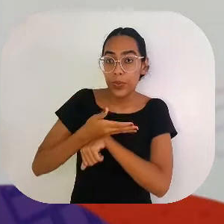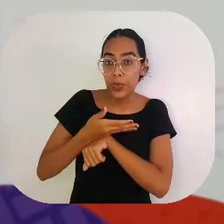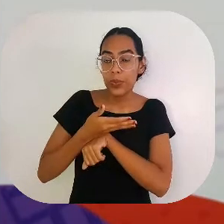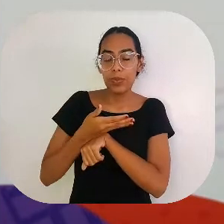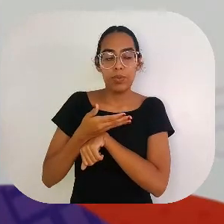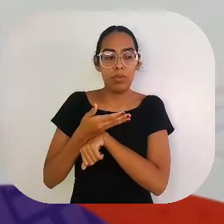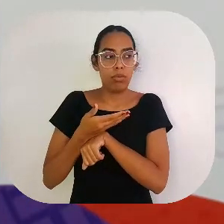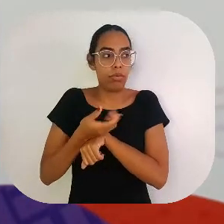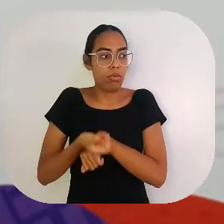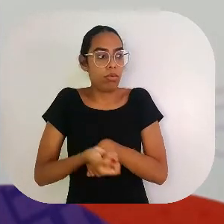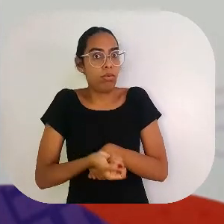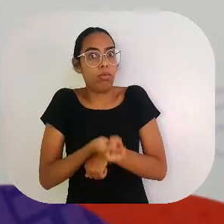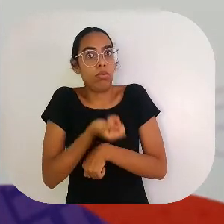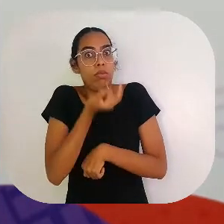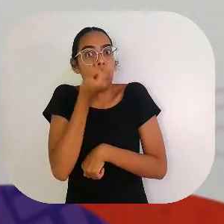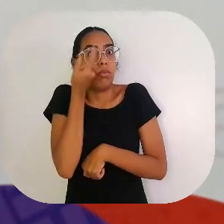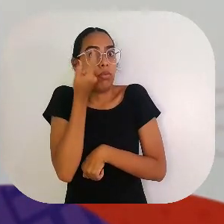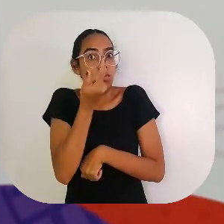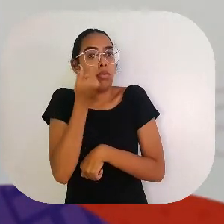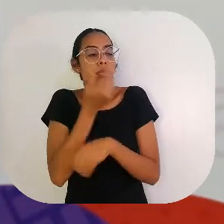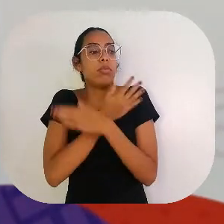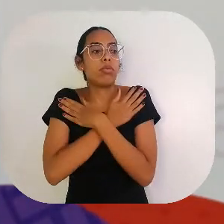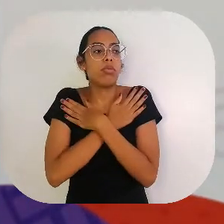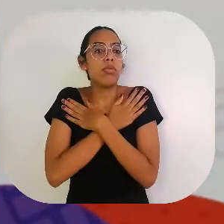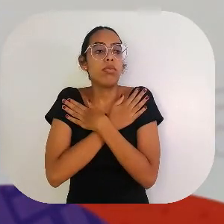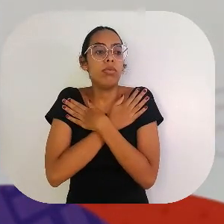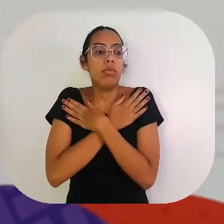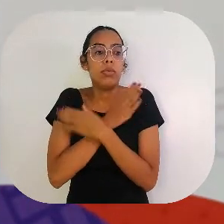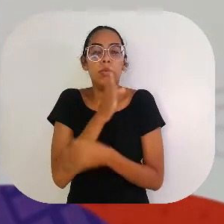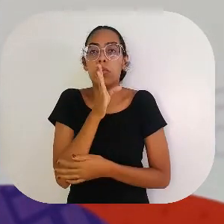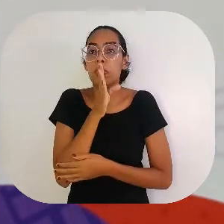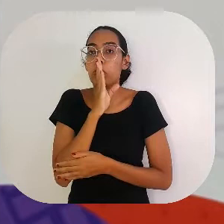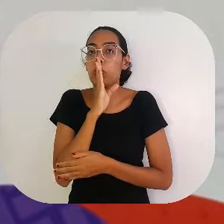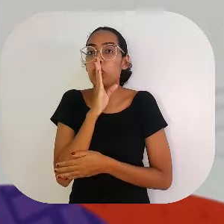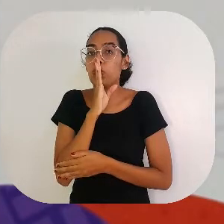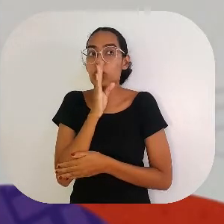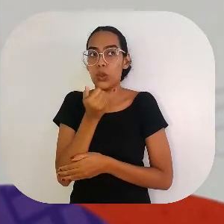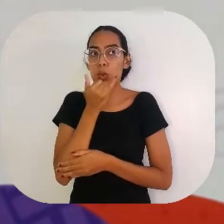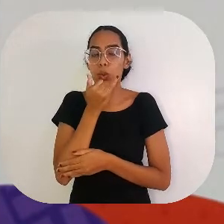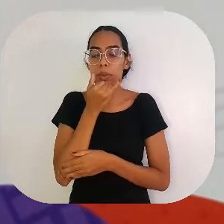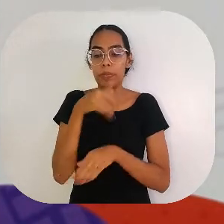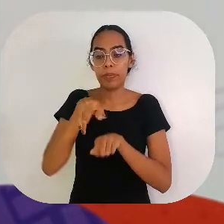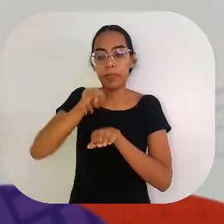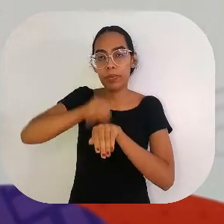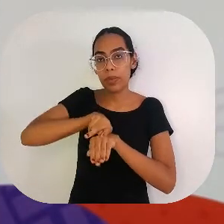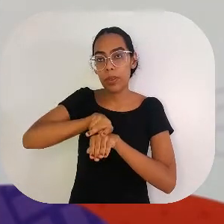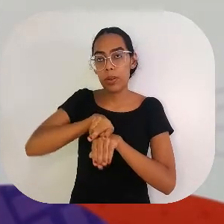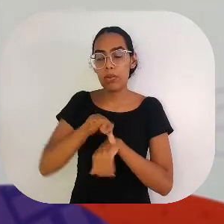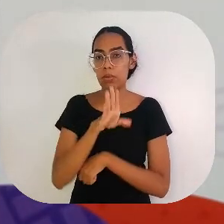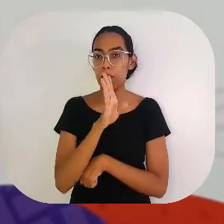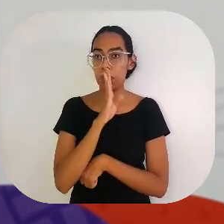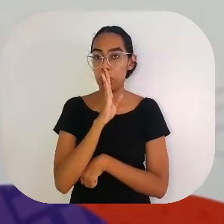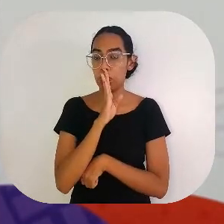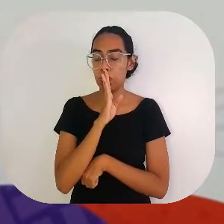Ele empurrou a porta e entrou. Quando viu o seu Manel deitado, duro no